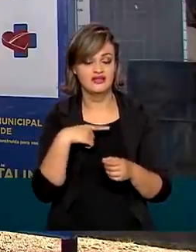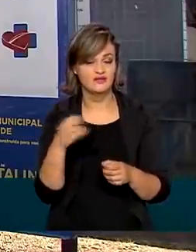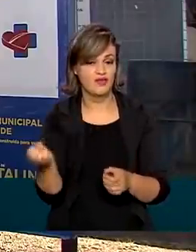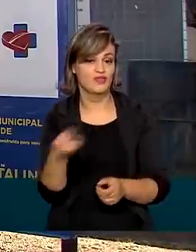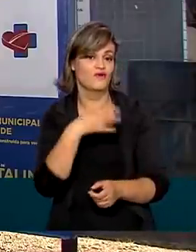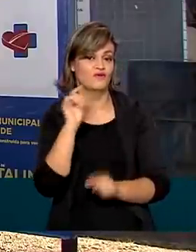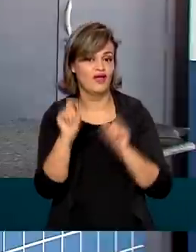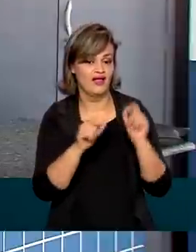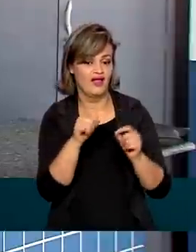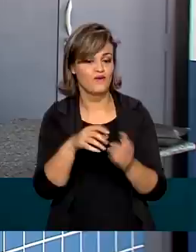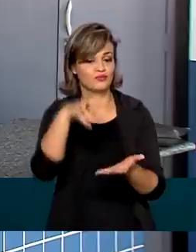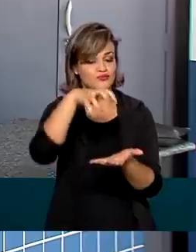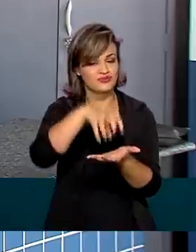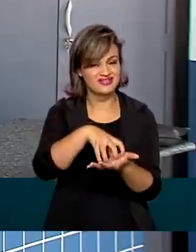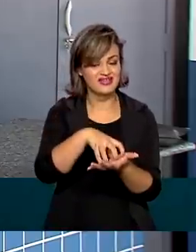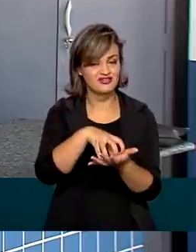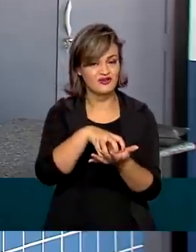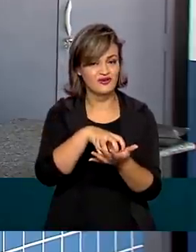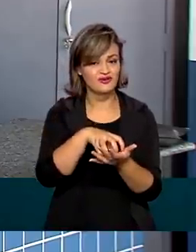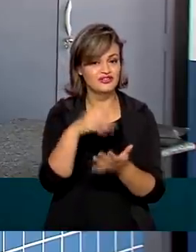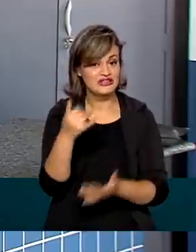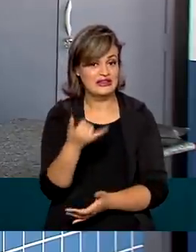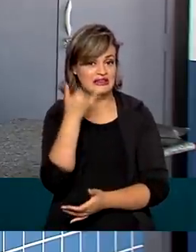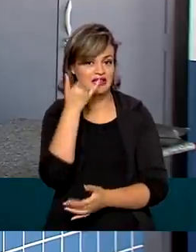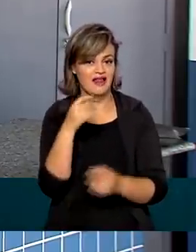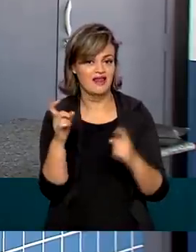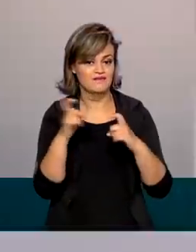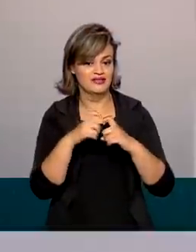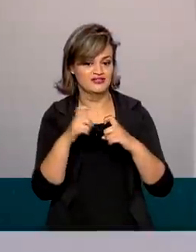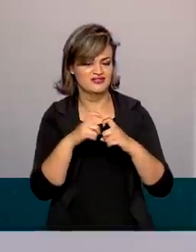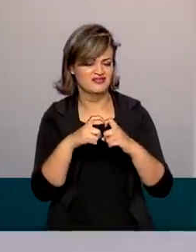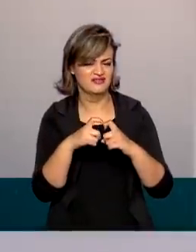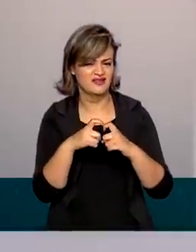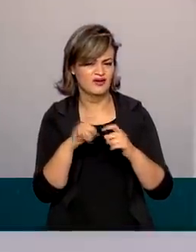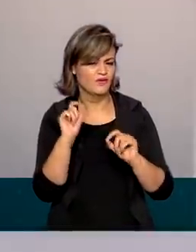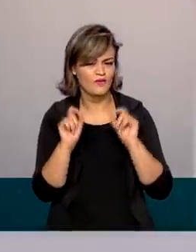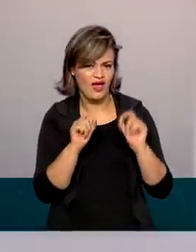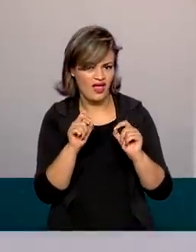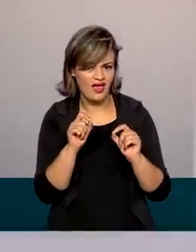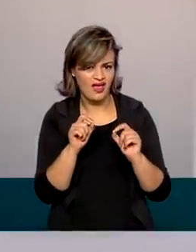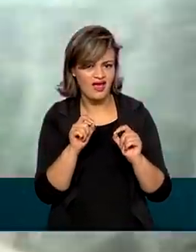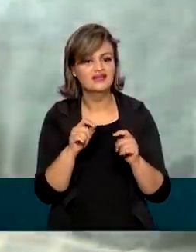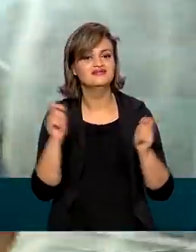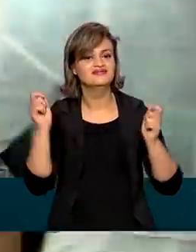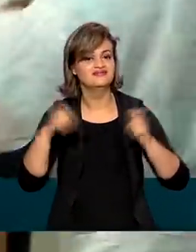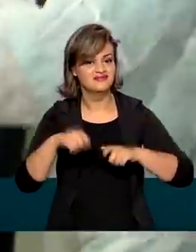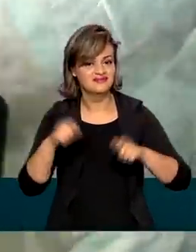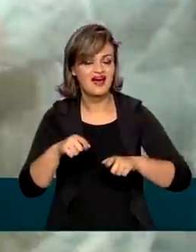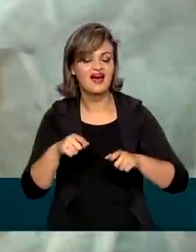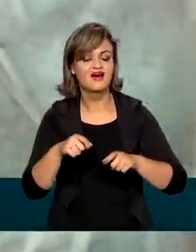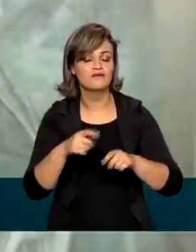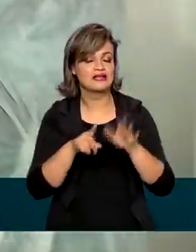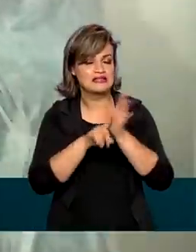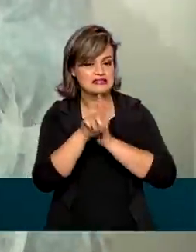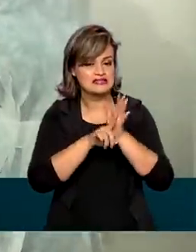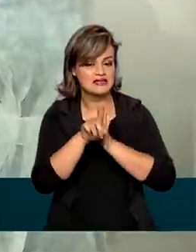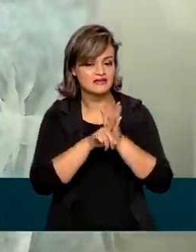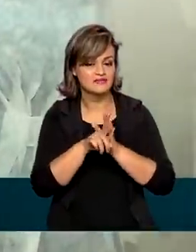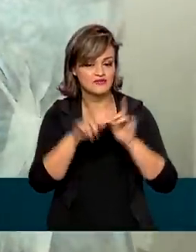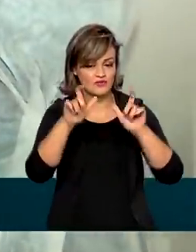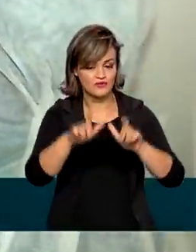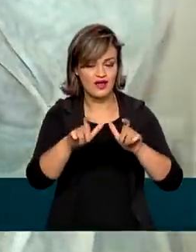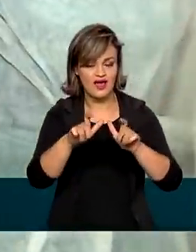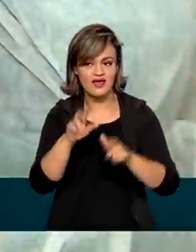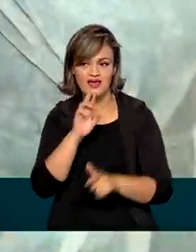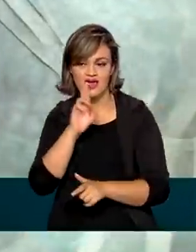novidade, um centro de atendimento de telemedicina. Isso significa que agora é possível fazer exames no local e